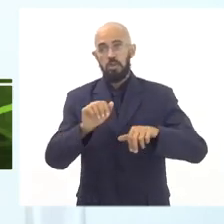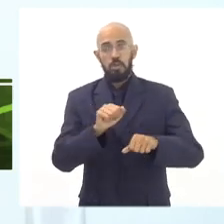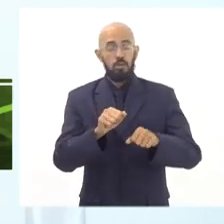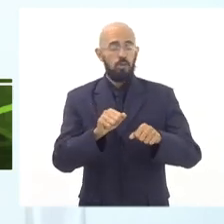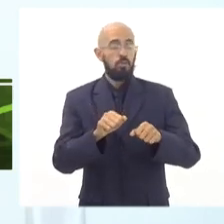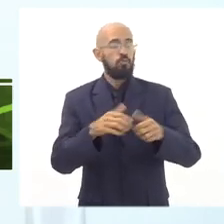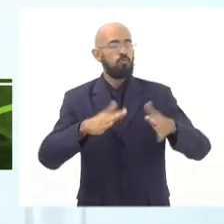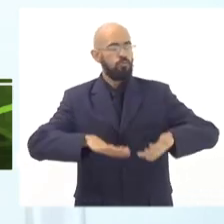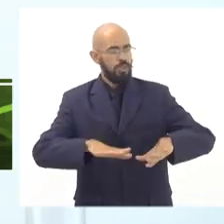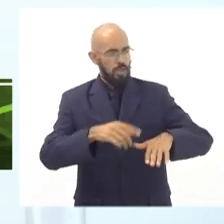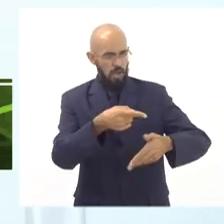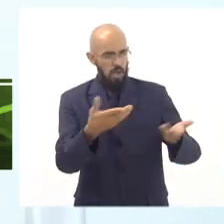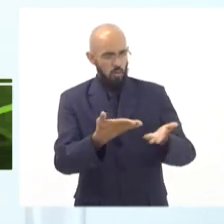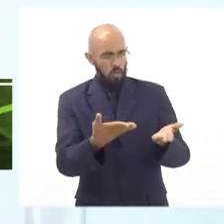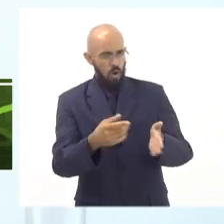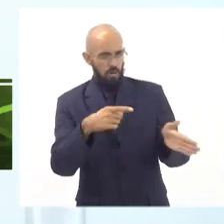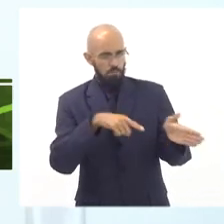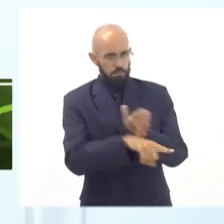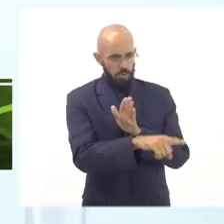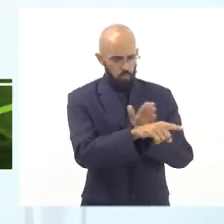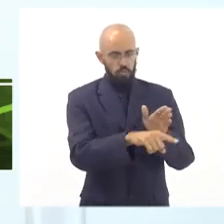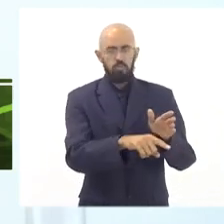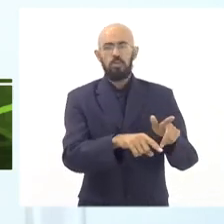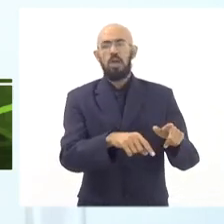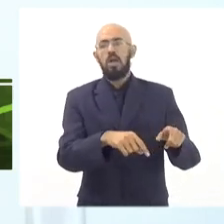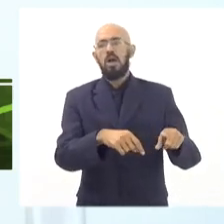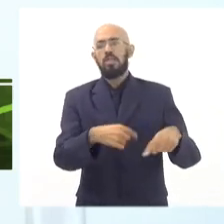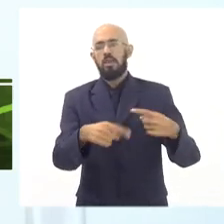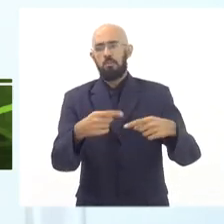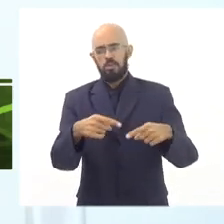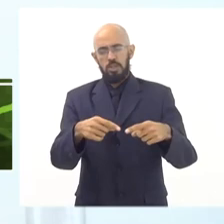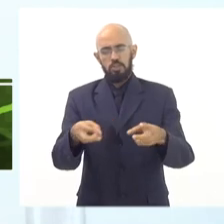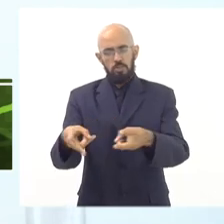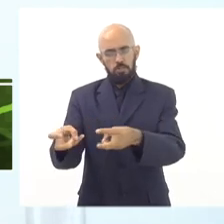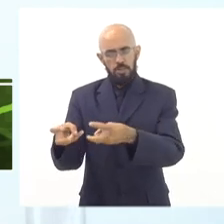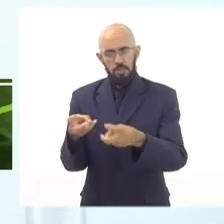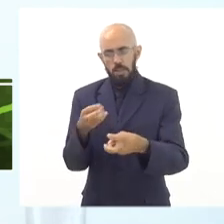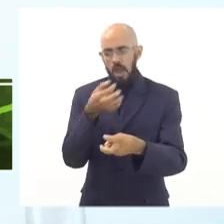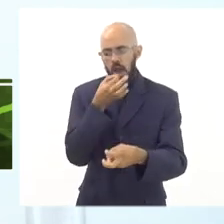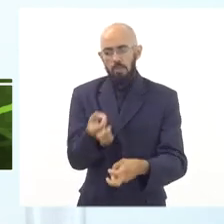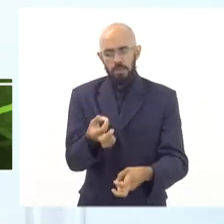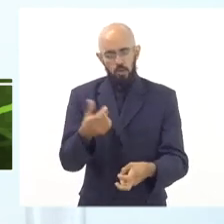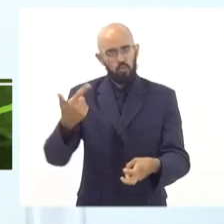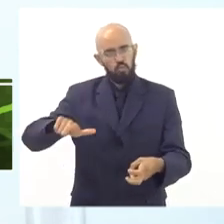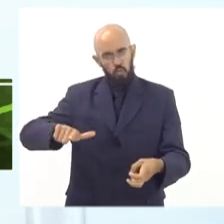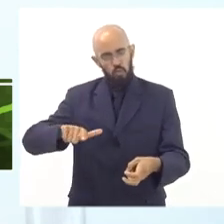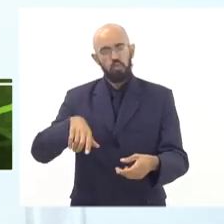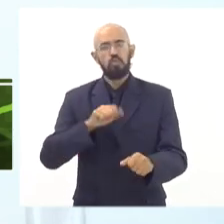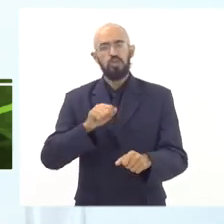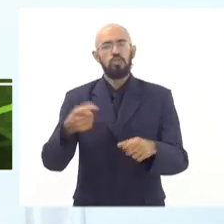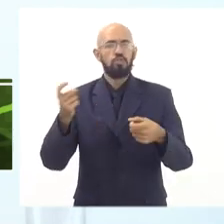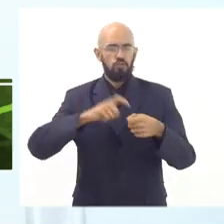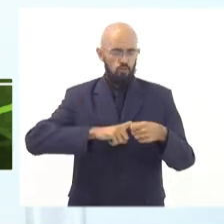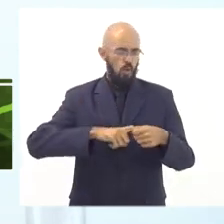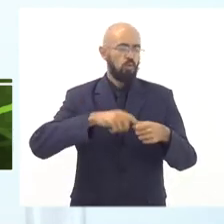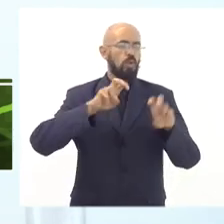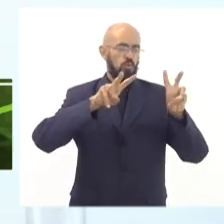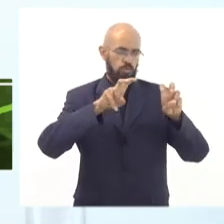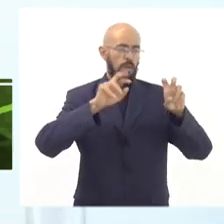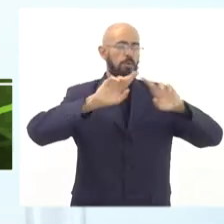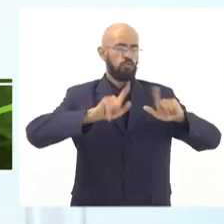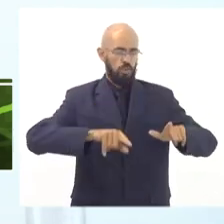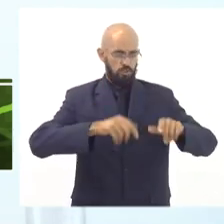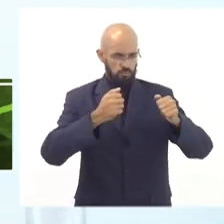provocação, doutora Lívia, e depois que a gente ouviu os demais, os outros temas, a gente volta para não misturar os dois debates, pode ser?